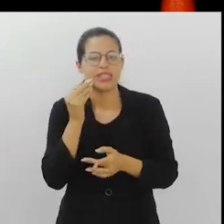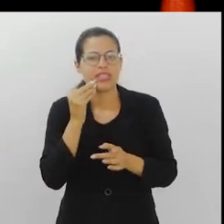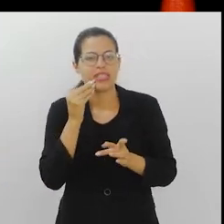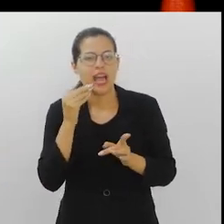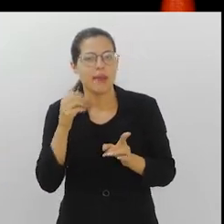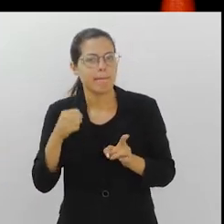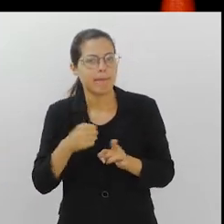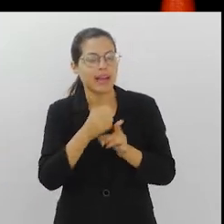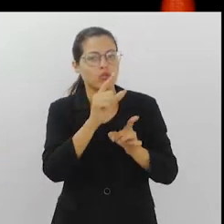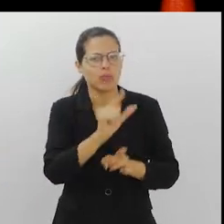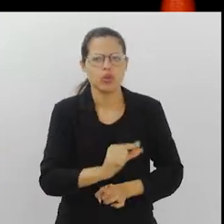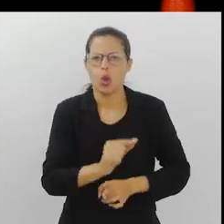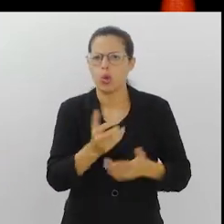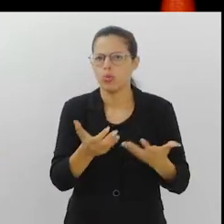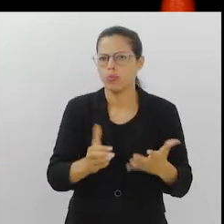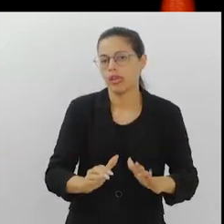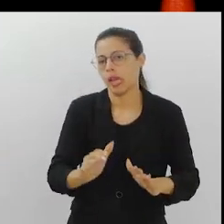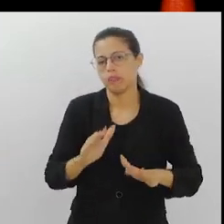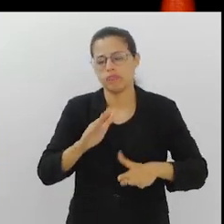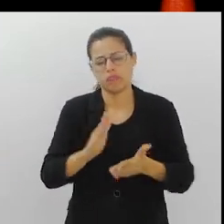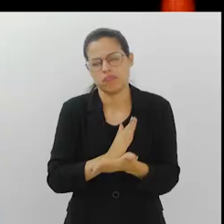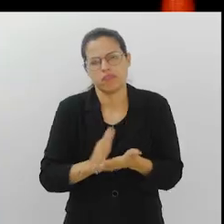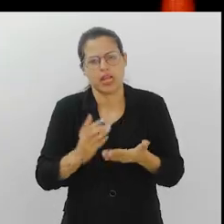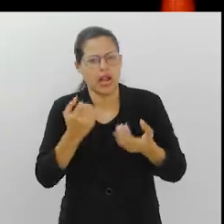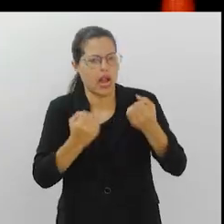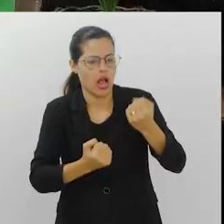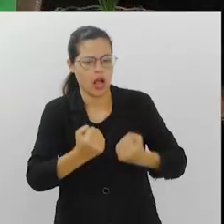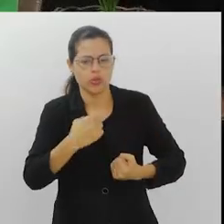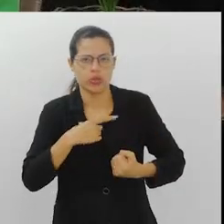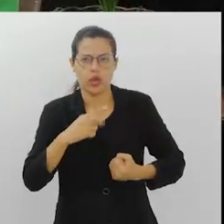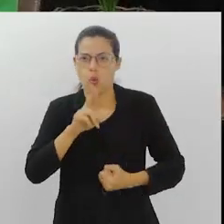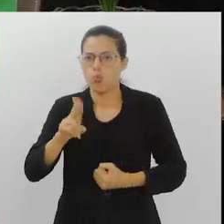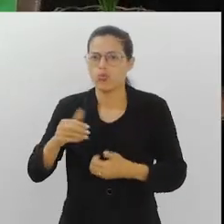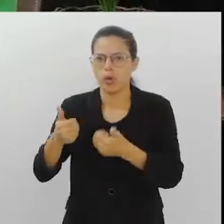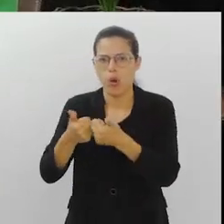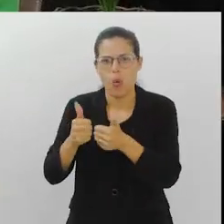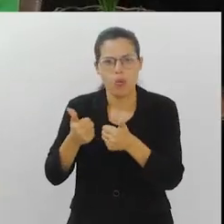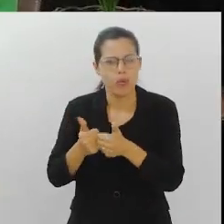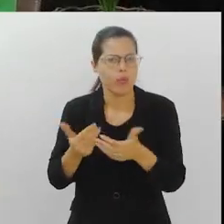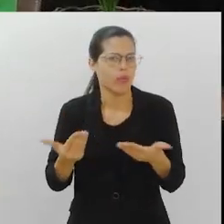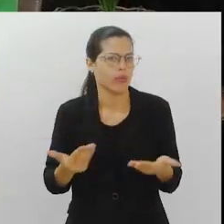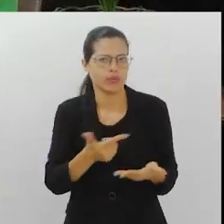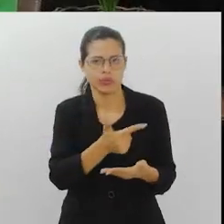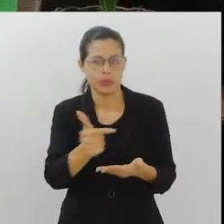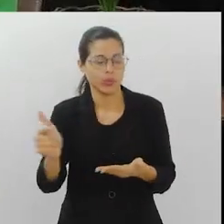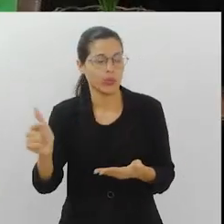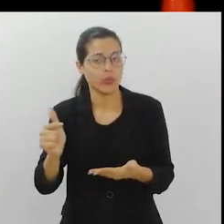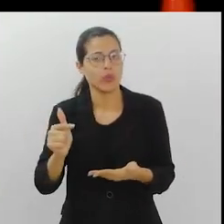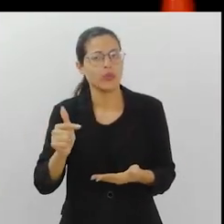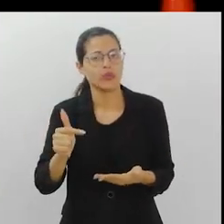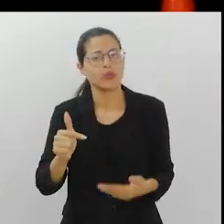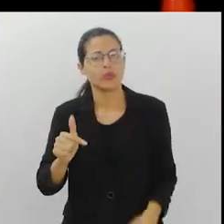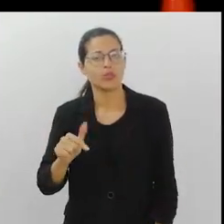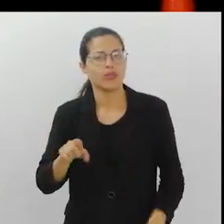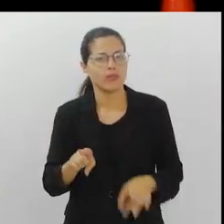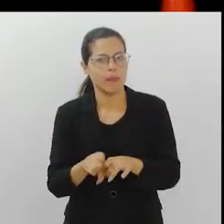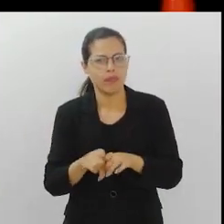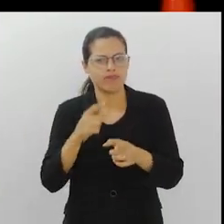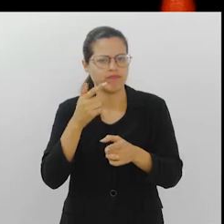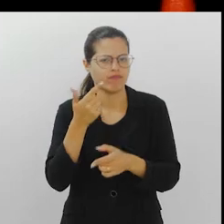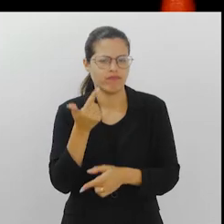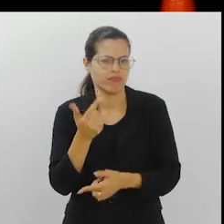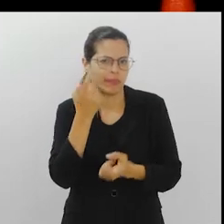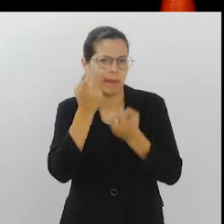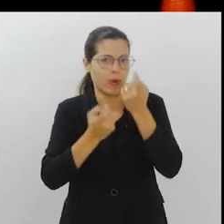de, de repente, não querer ter um carro, usar transporte público, não ter uma preocupação de um excesso de